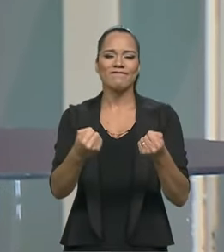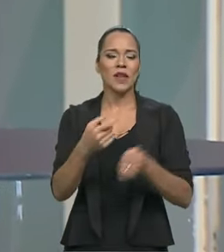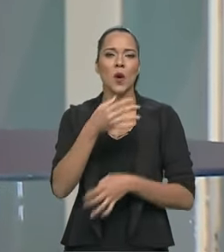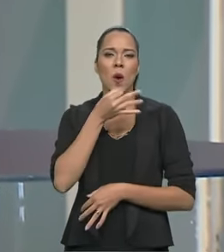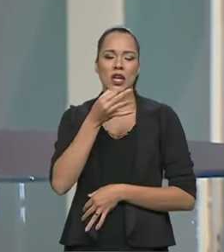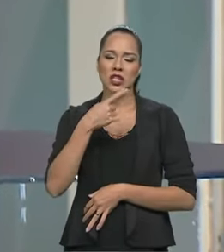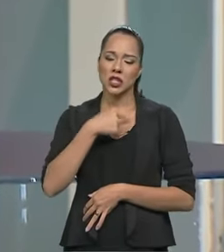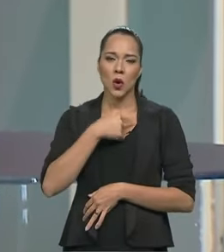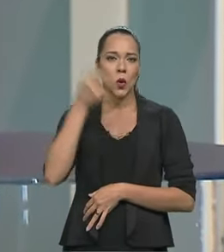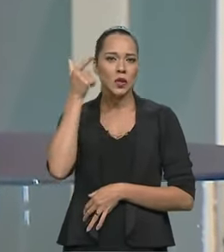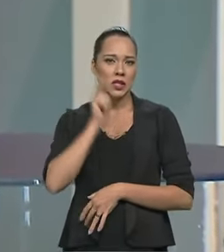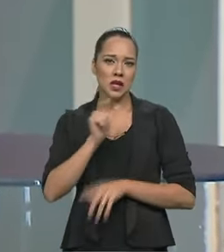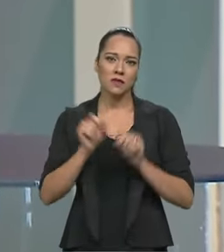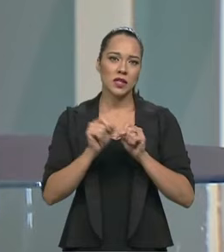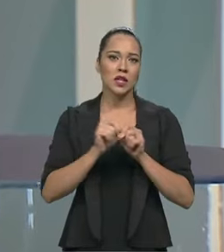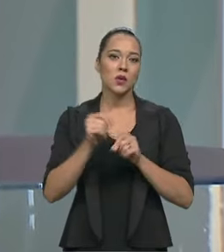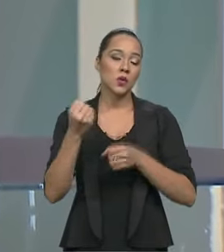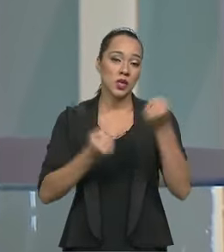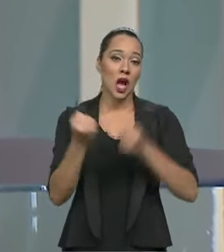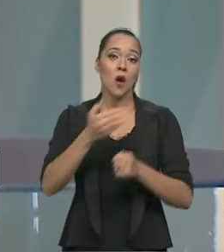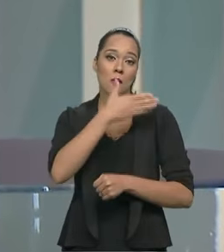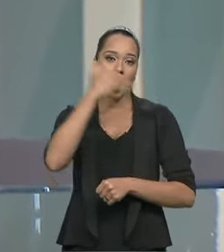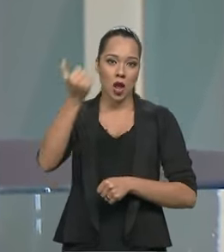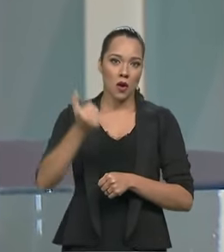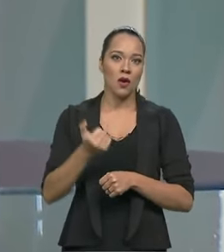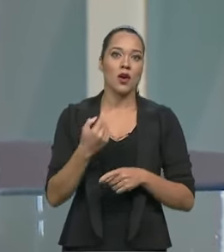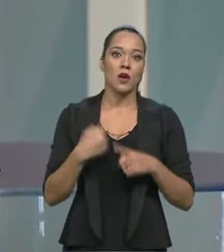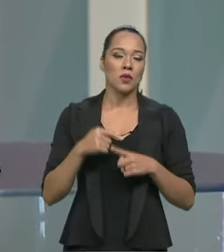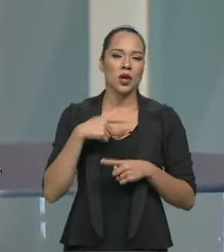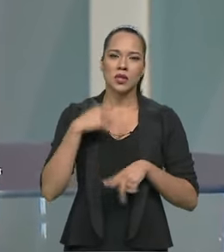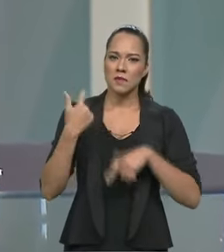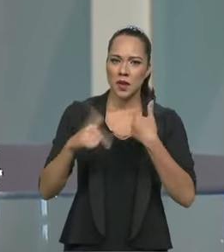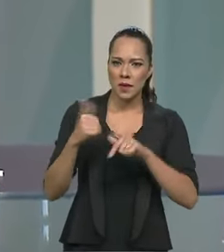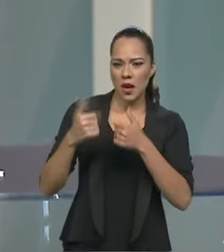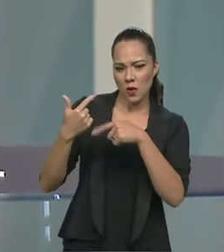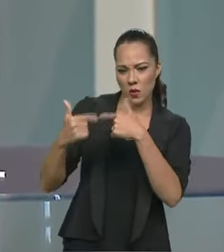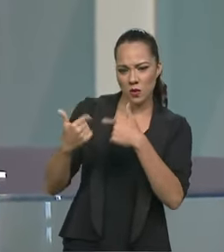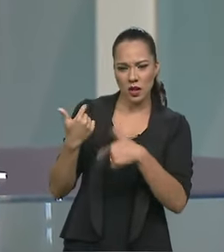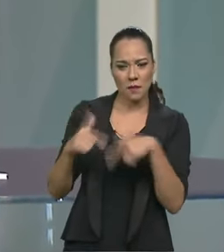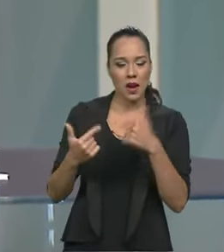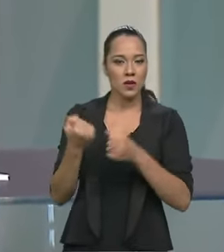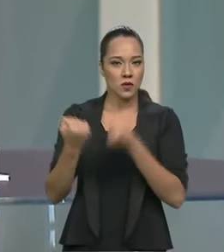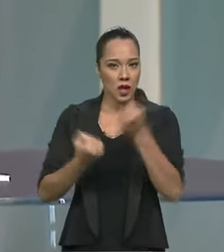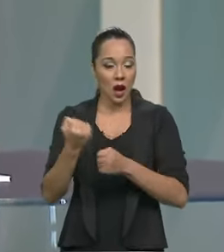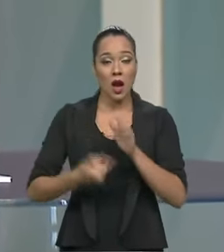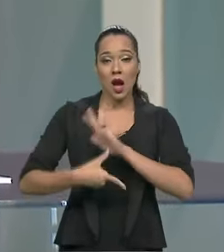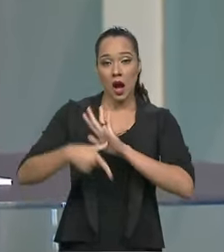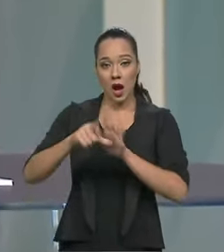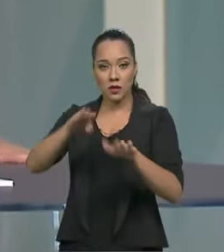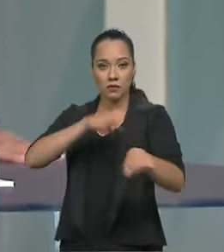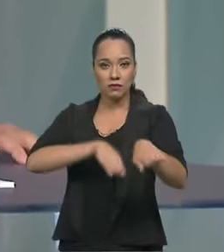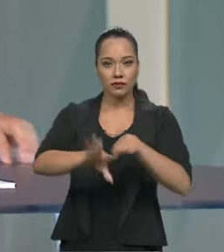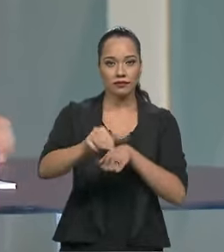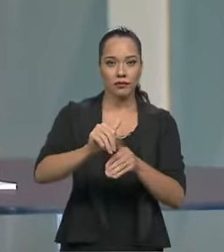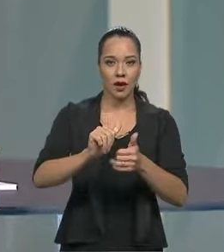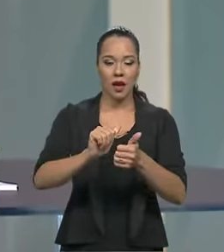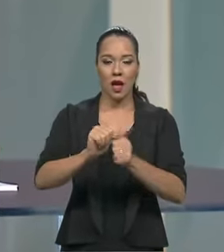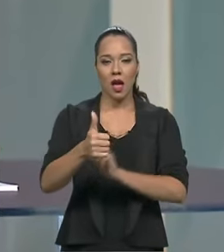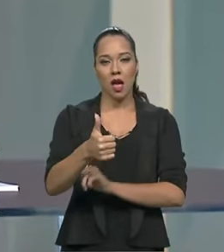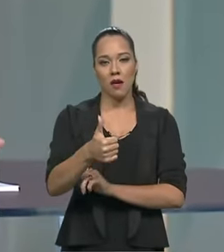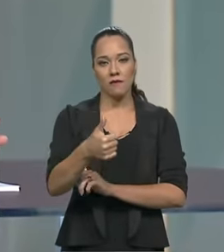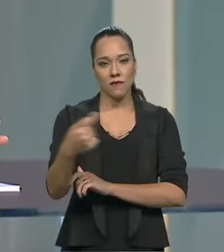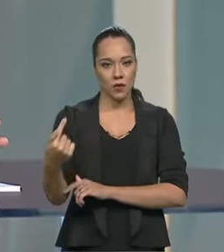conseguia fazer os carros melhores, porque eu sempre trabalhei nos carros, eu antes de entrar na Fórmula 1, eu nunca tive engenheiro,